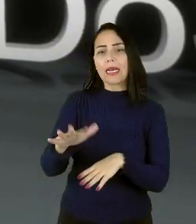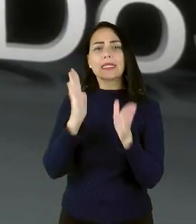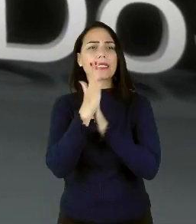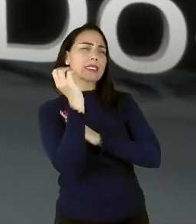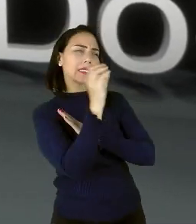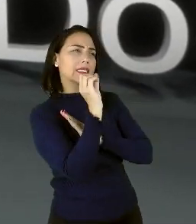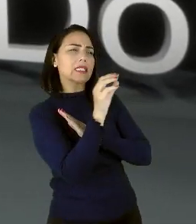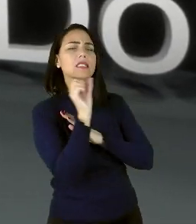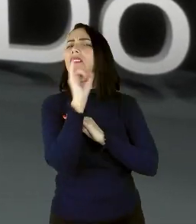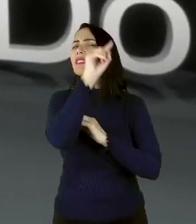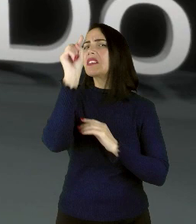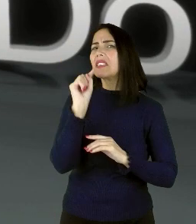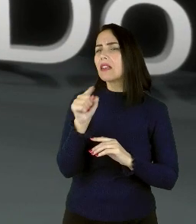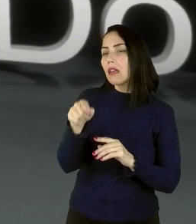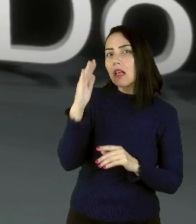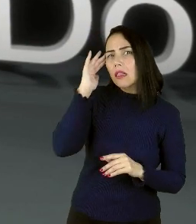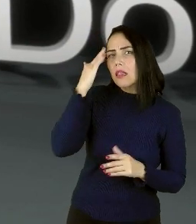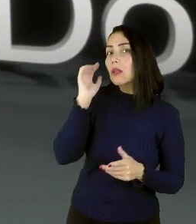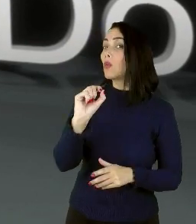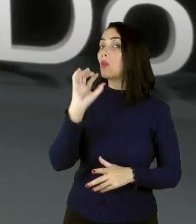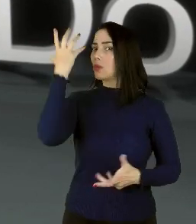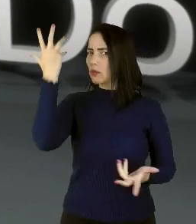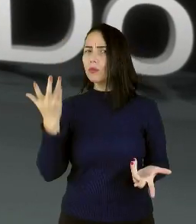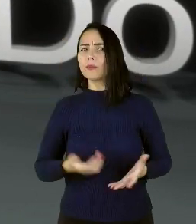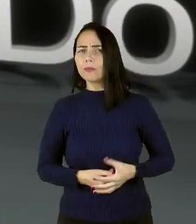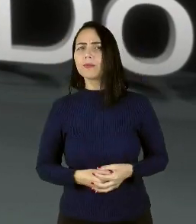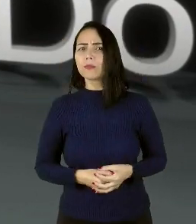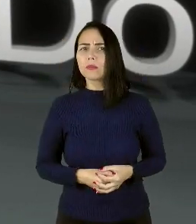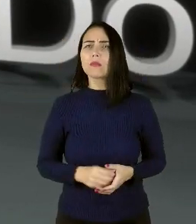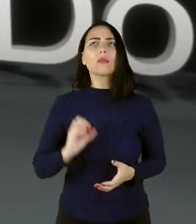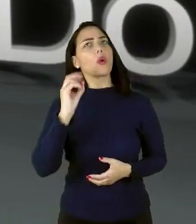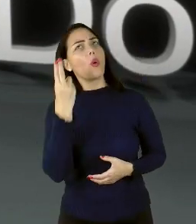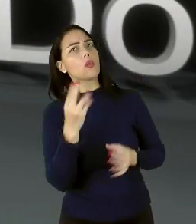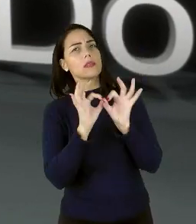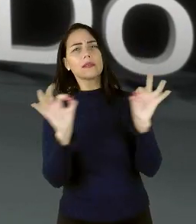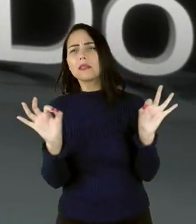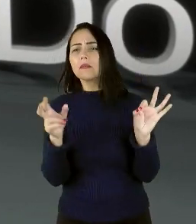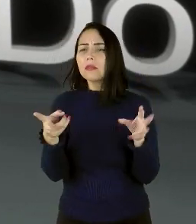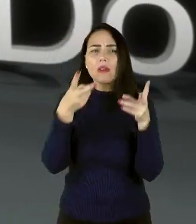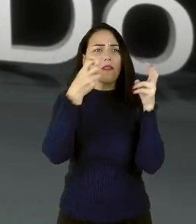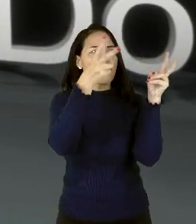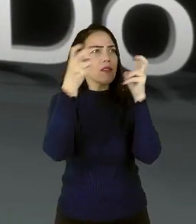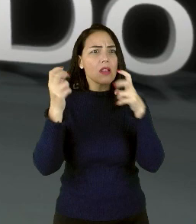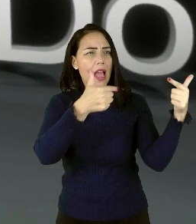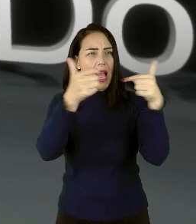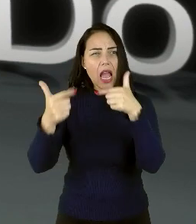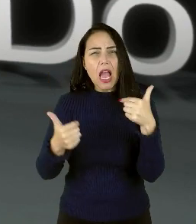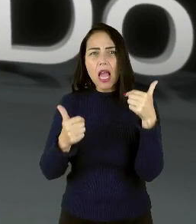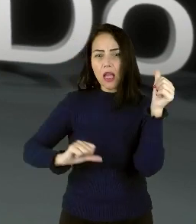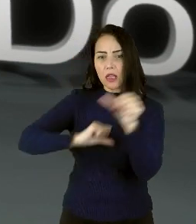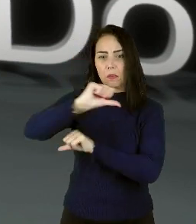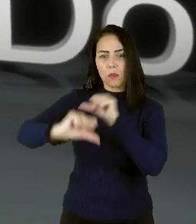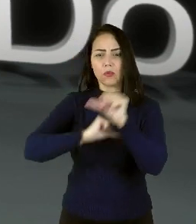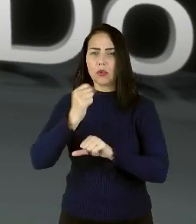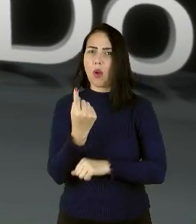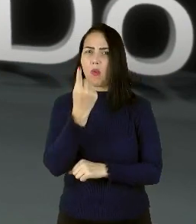Será que elas entendiam o que estava acontecendo? Ou simplesmente viam aquelas atrocidades e se tornavam